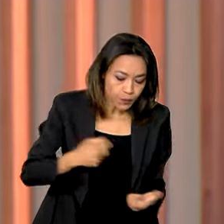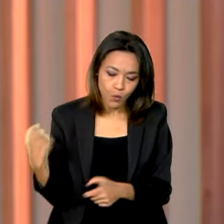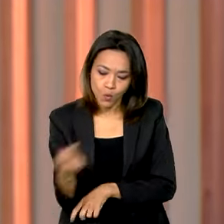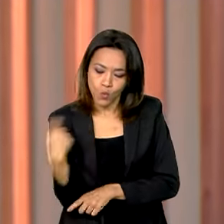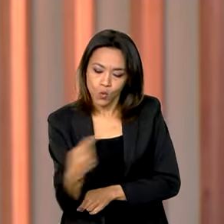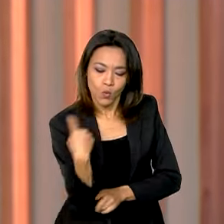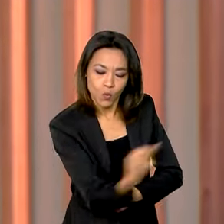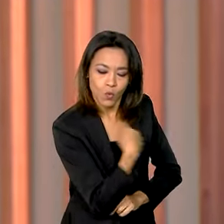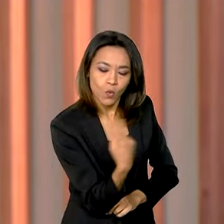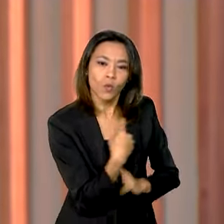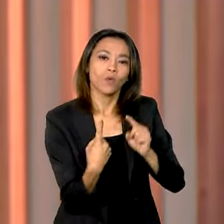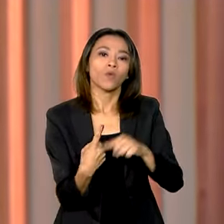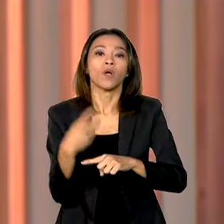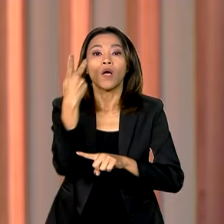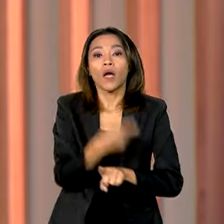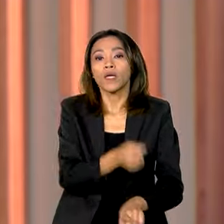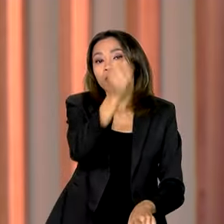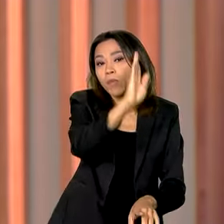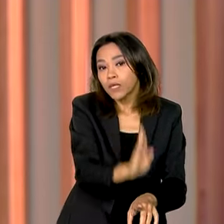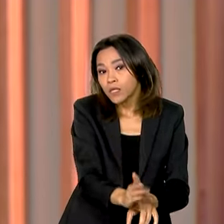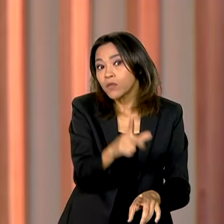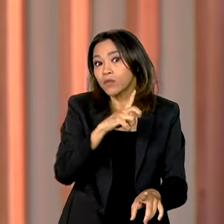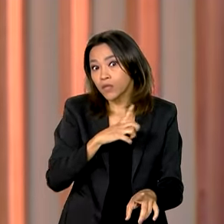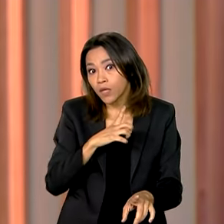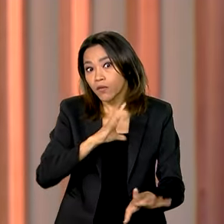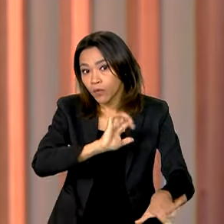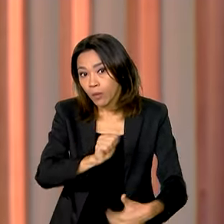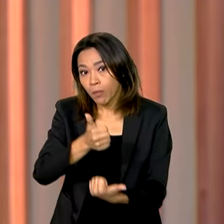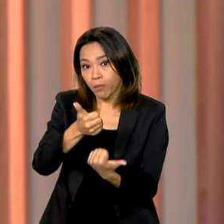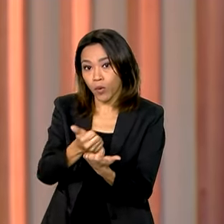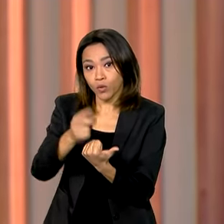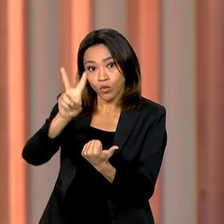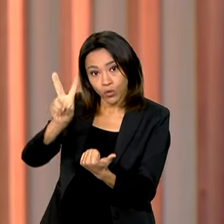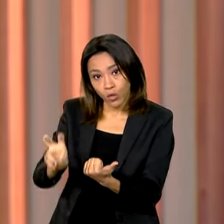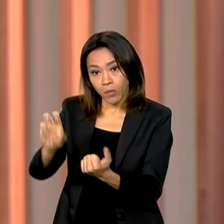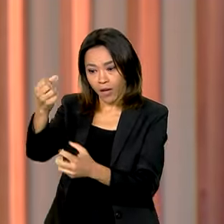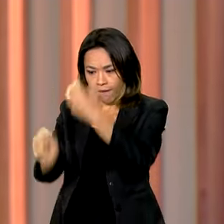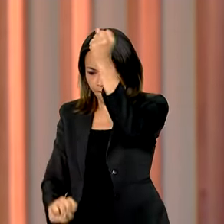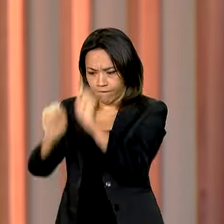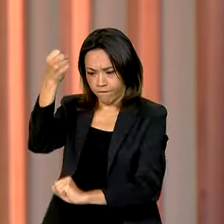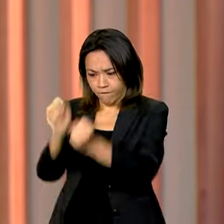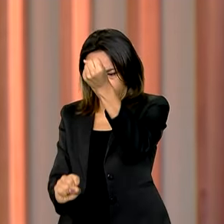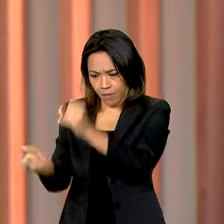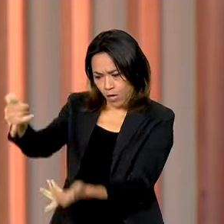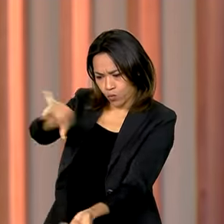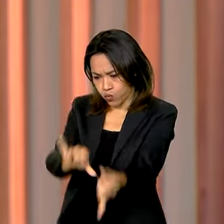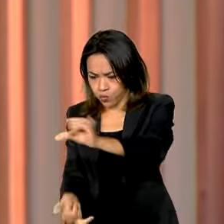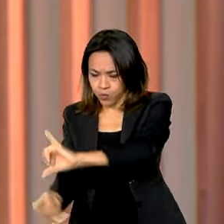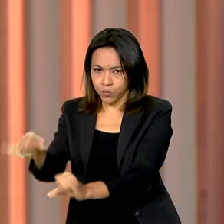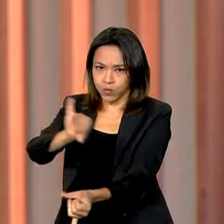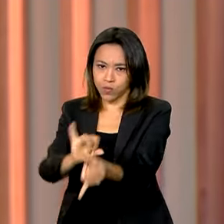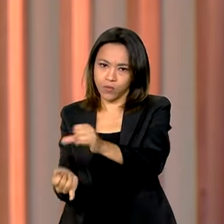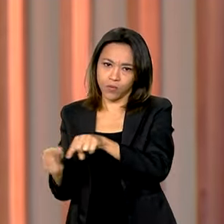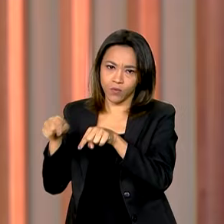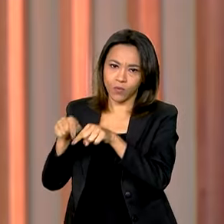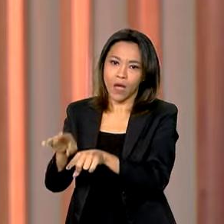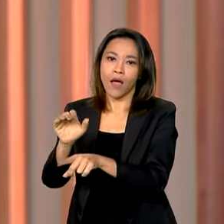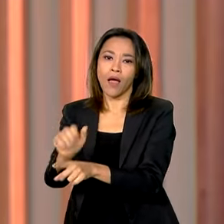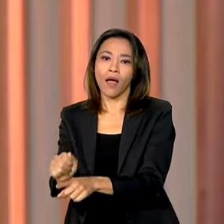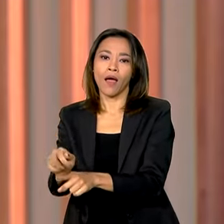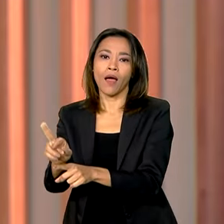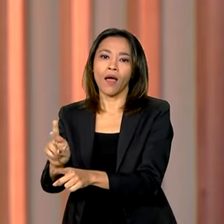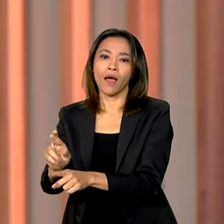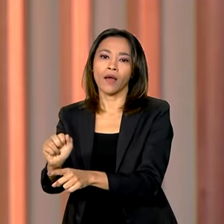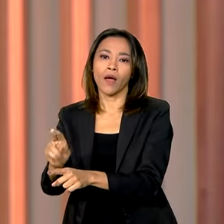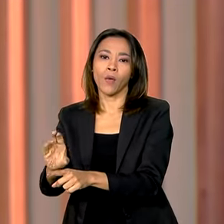ganhou reforço com a retomada das operações da fábrica de fertilizantes Araucária Nitrogenados, que fica